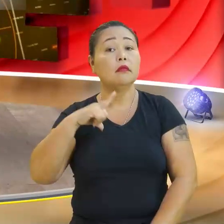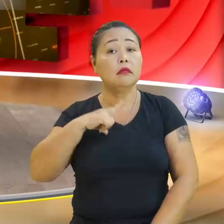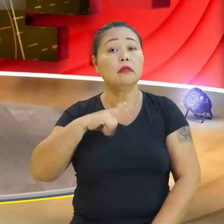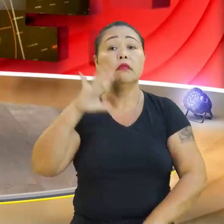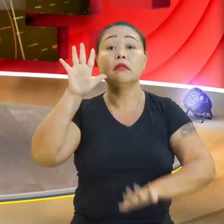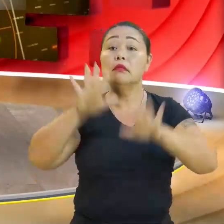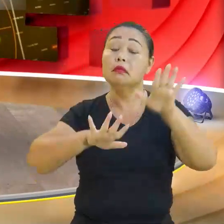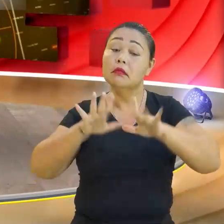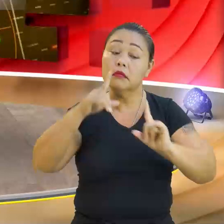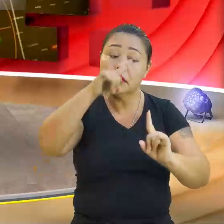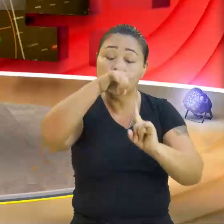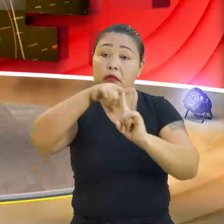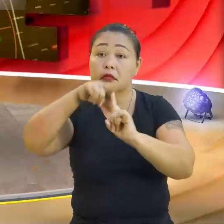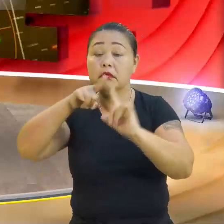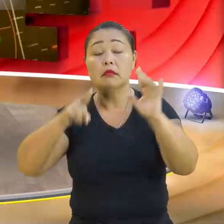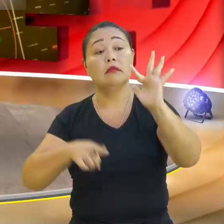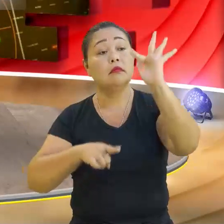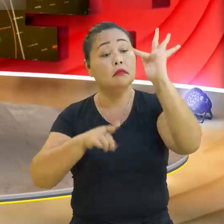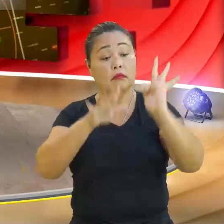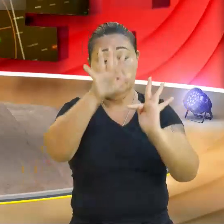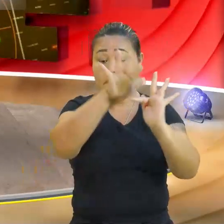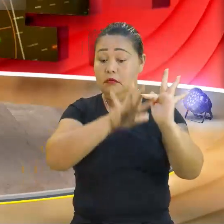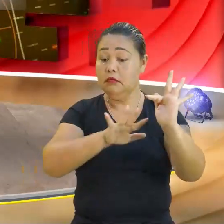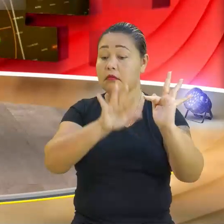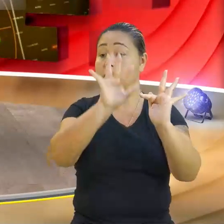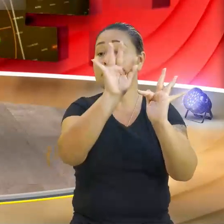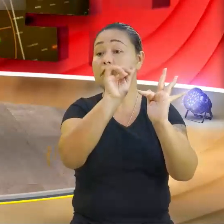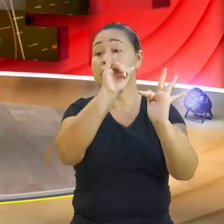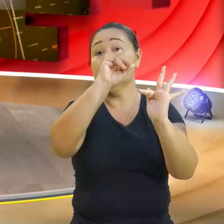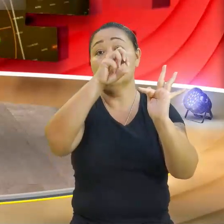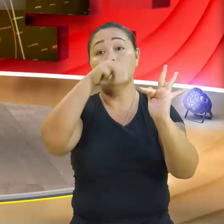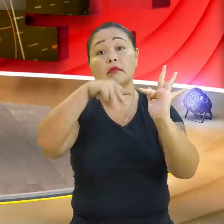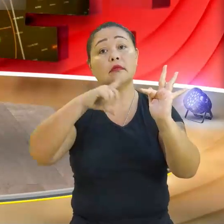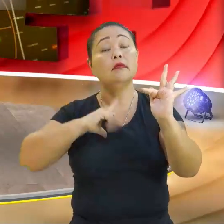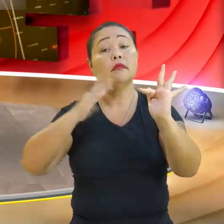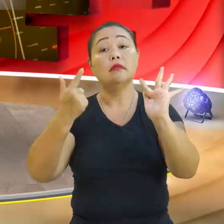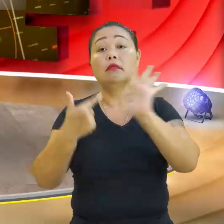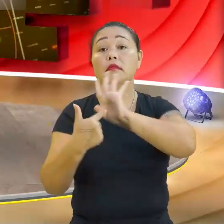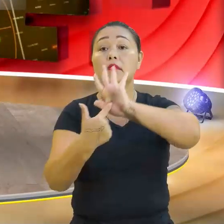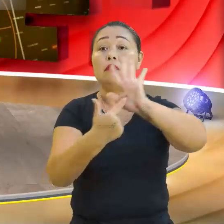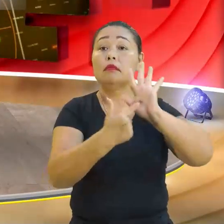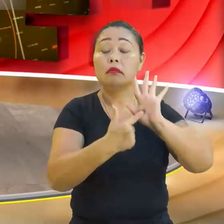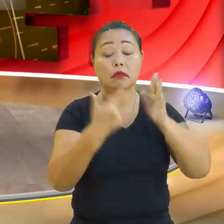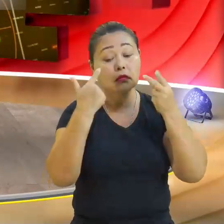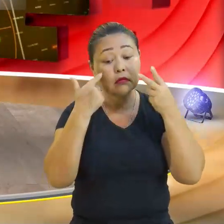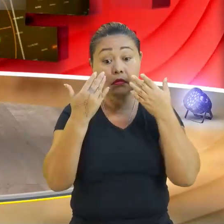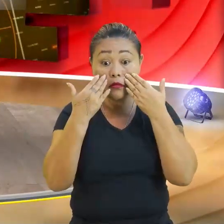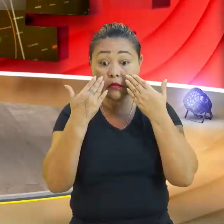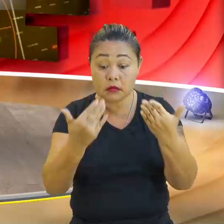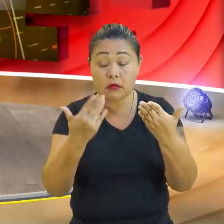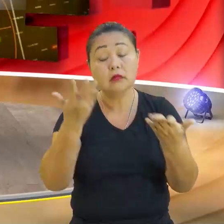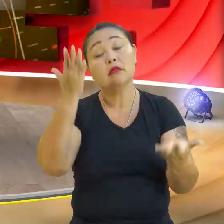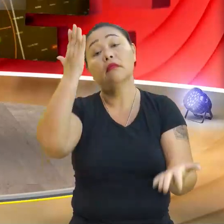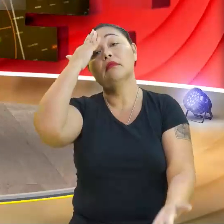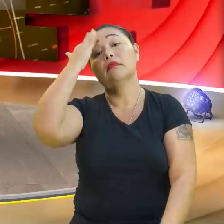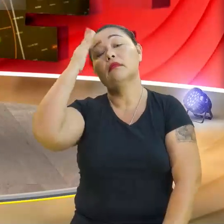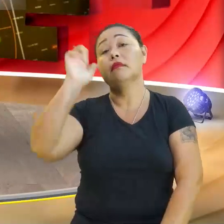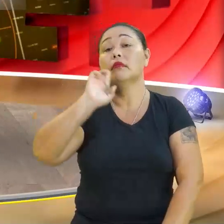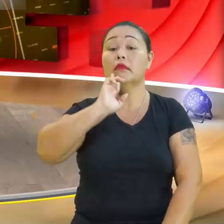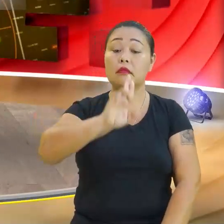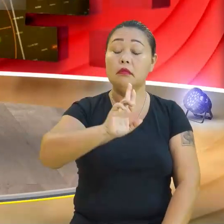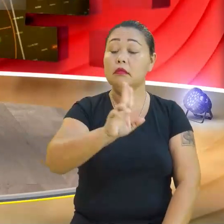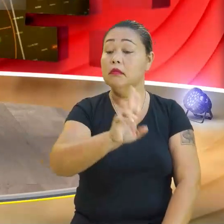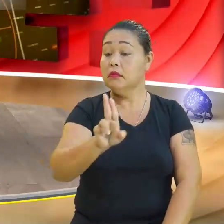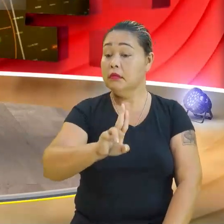tipos de função afim. Isso a gente quer mostrar para vocês, porque, de cara, se você ver alguma situação dessa, você já sabe resolver. Já sabe classificar.